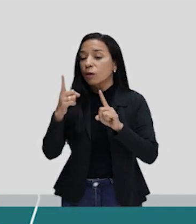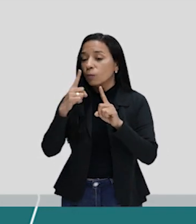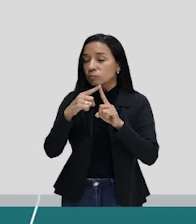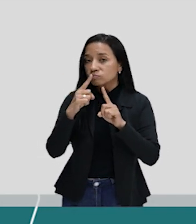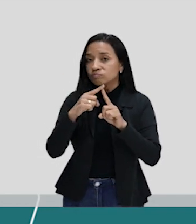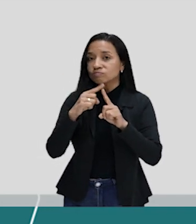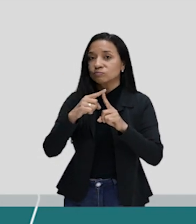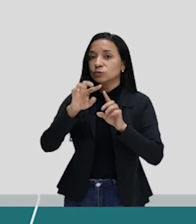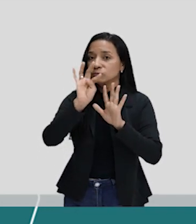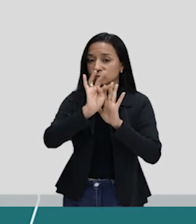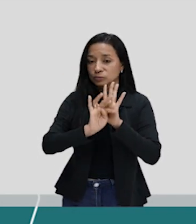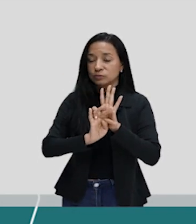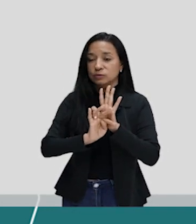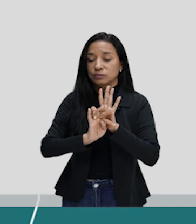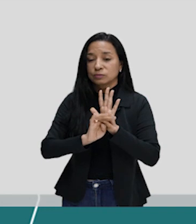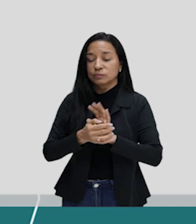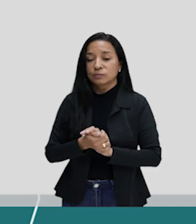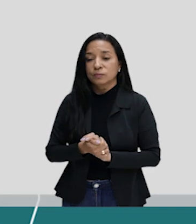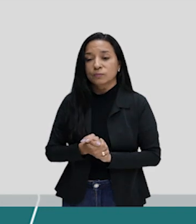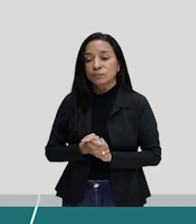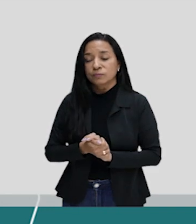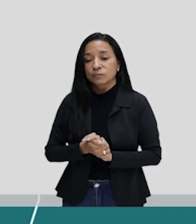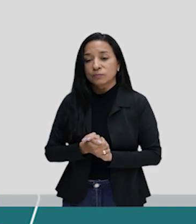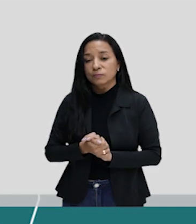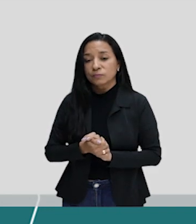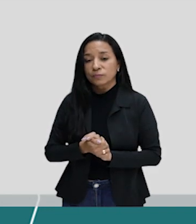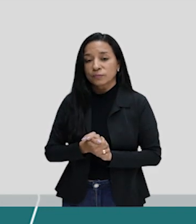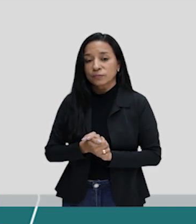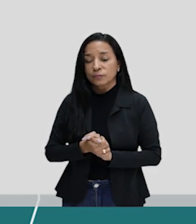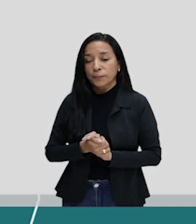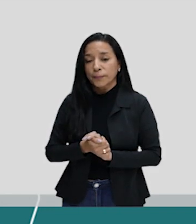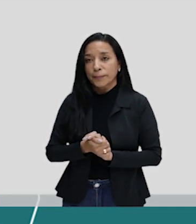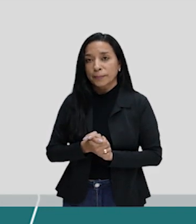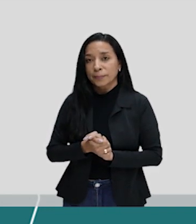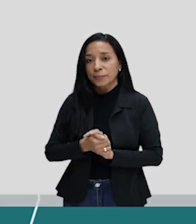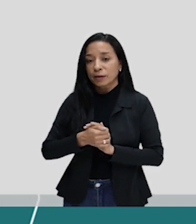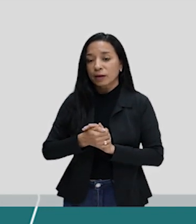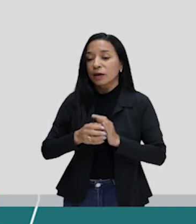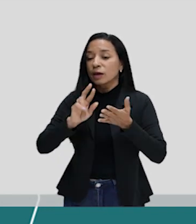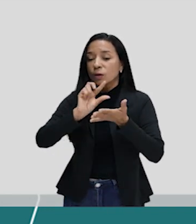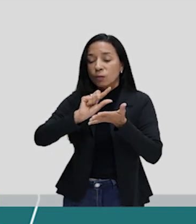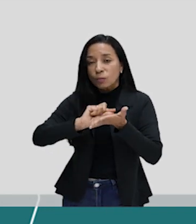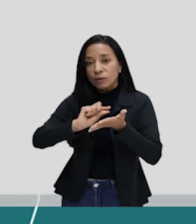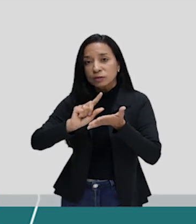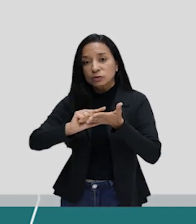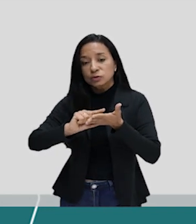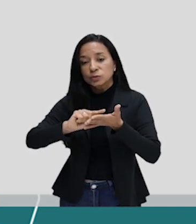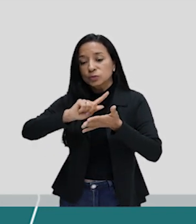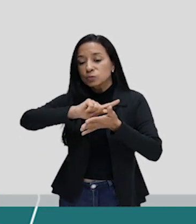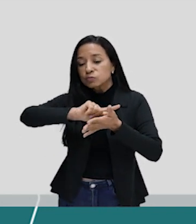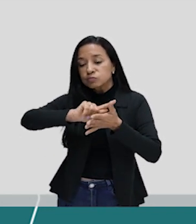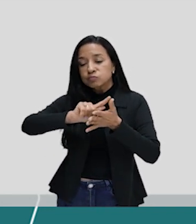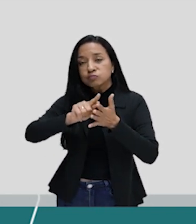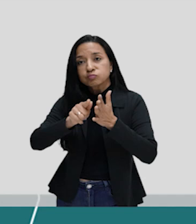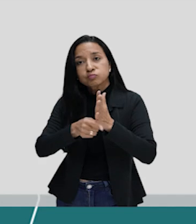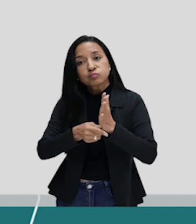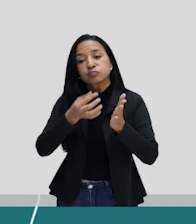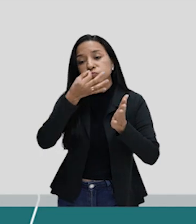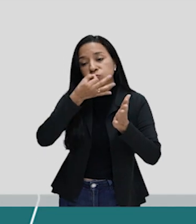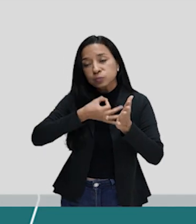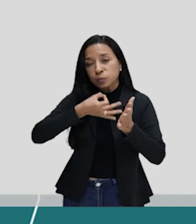de texto, o dissertativo. O artigo de opinião é um gênero dentro da argumentação, certo?